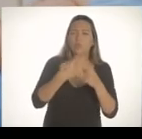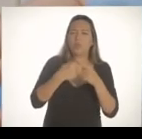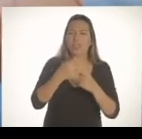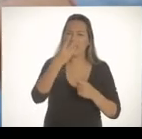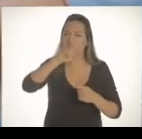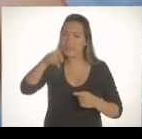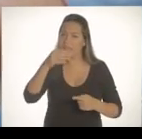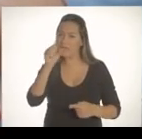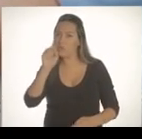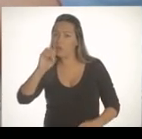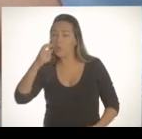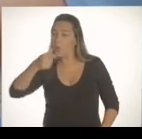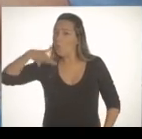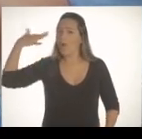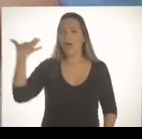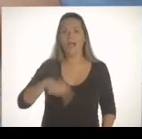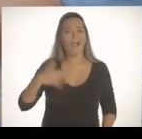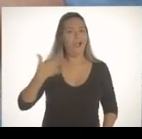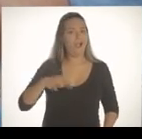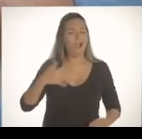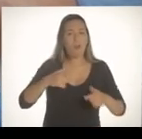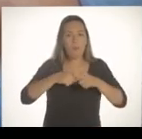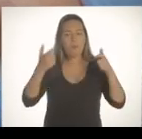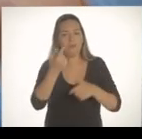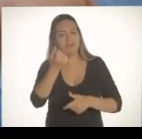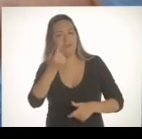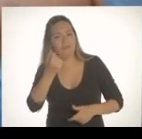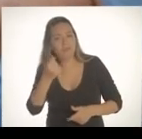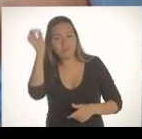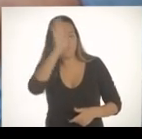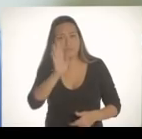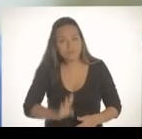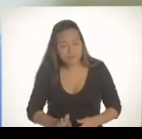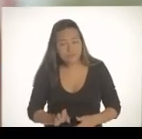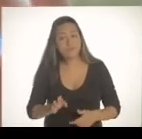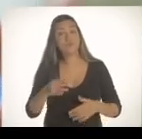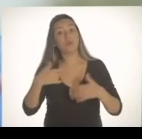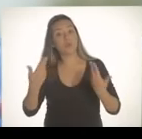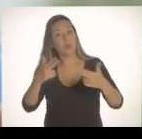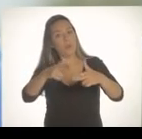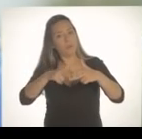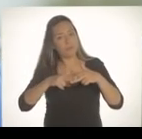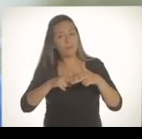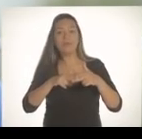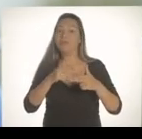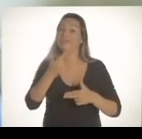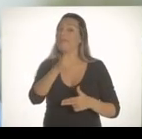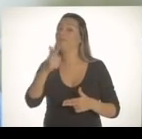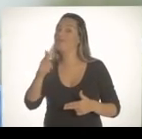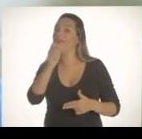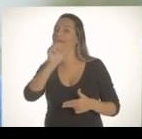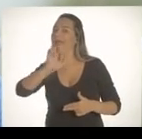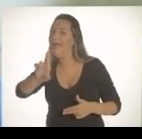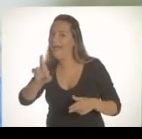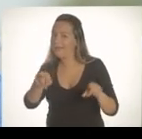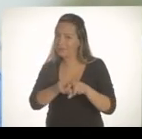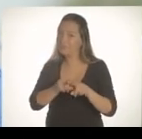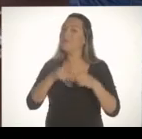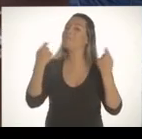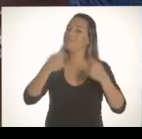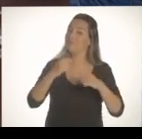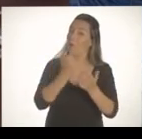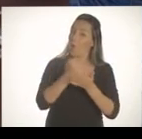isso, porque o ônibus no Rio é muito caro. R$,80 é uma das passagens mais caras do Brasil. Não tem ar-condicionado e o contrato diz que tinha que ter ar